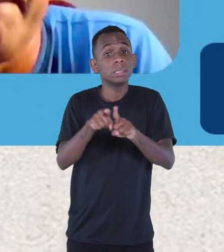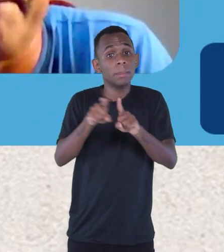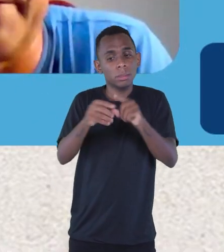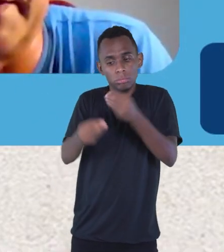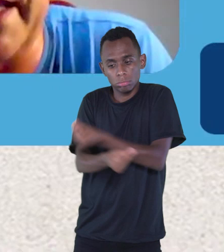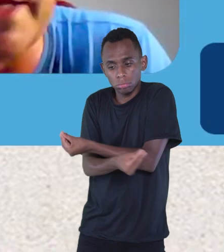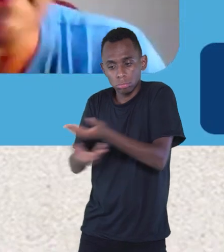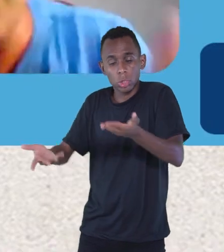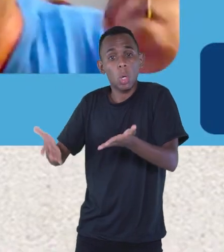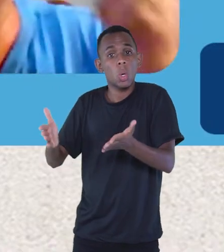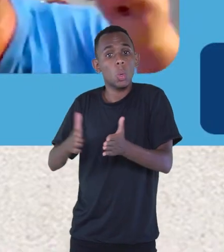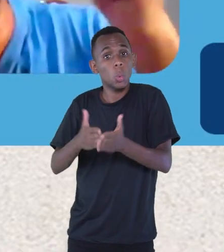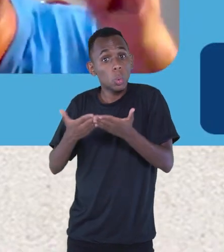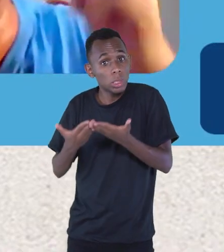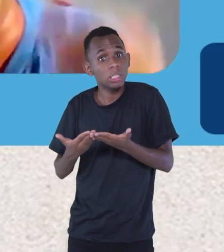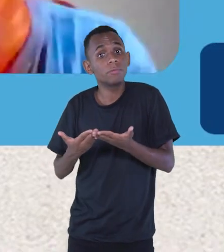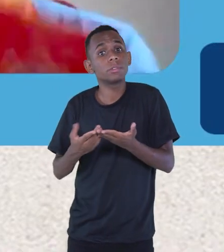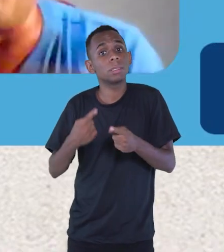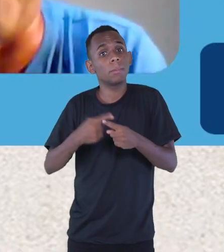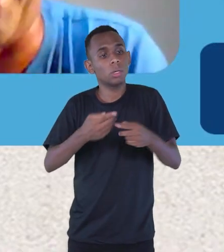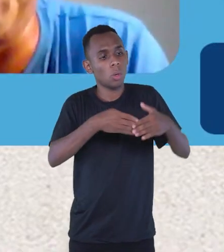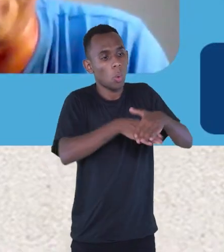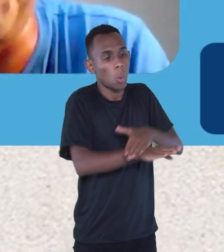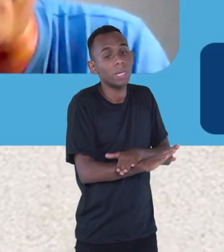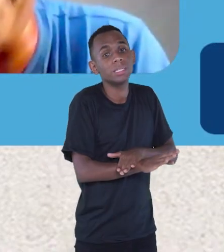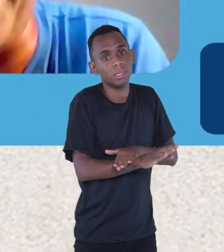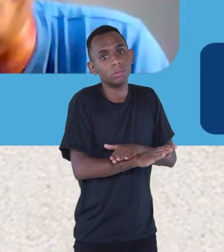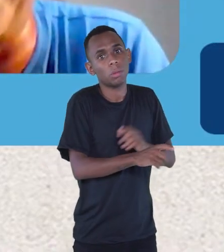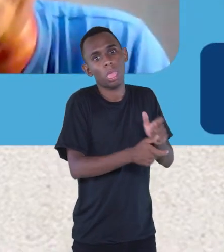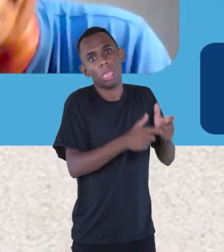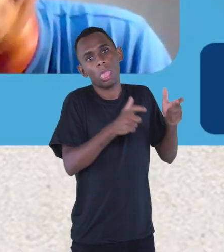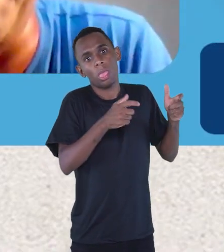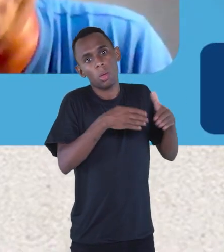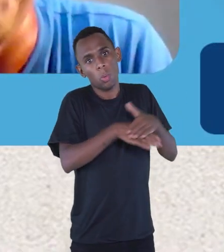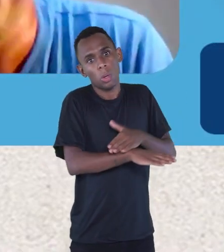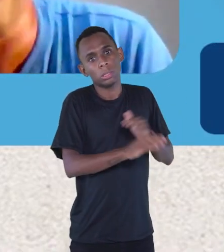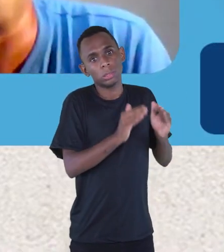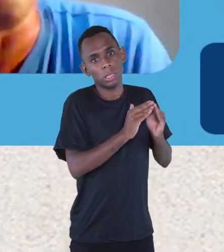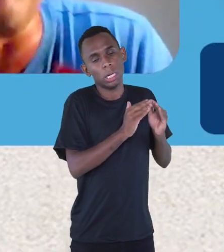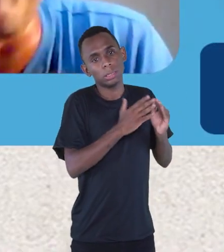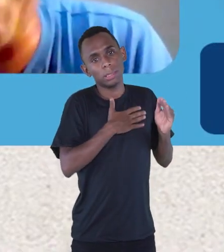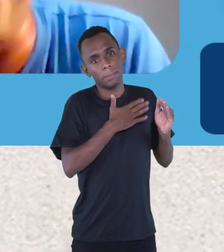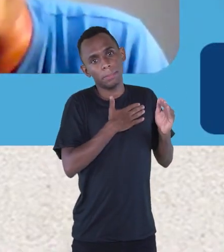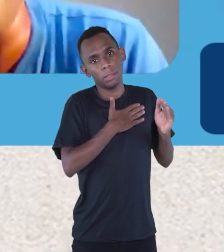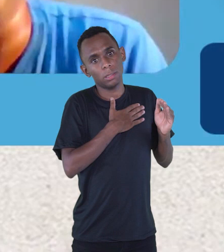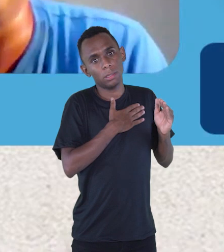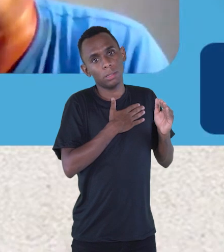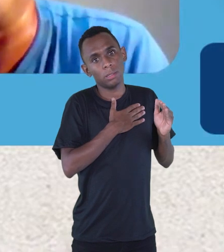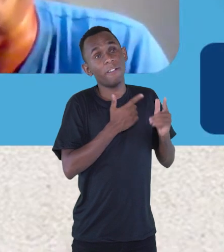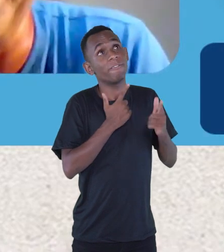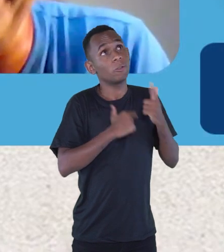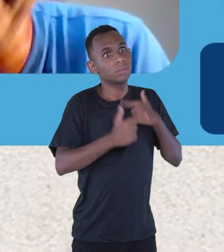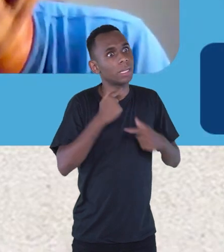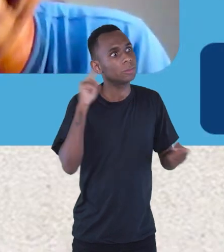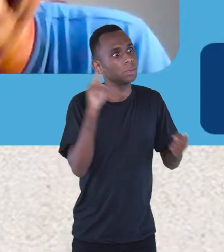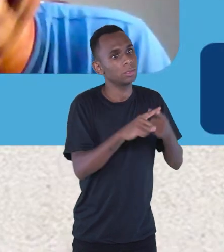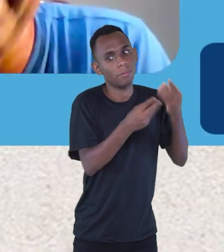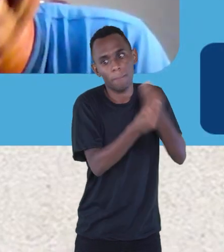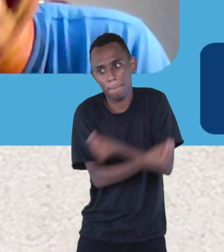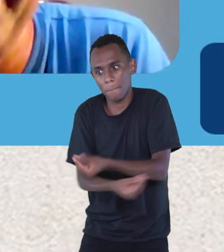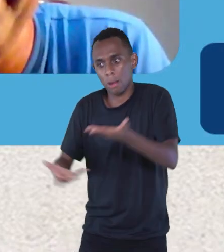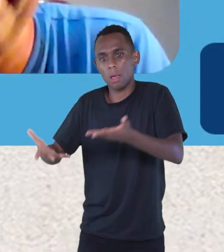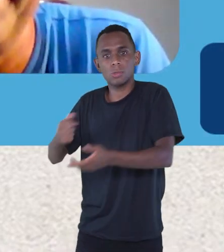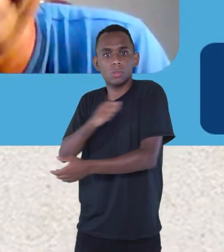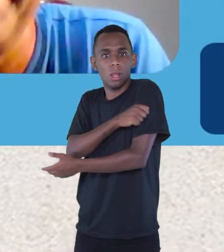tá? Eles estão guardados aqui, boa parte deles estão guardados aqui em casa ainda, loucos para ir para a mão dos meninos. Eu achei